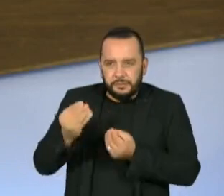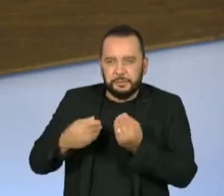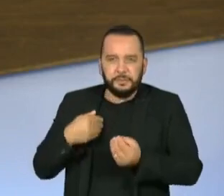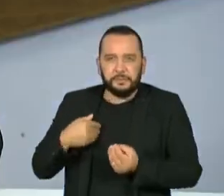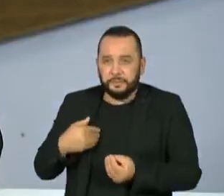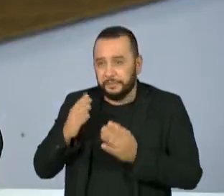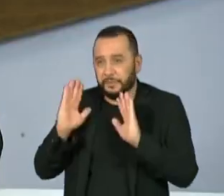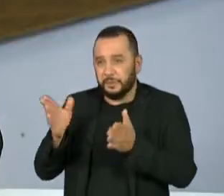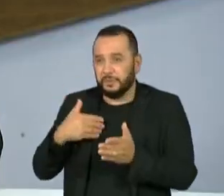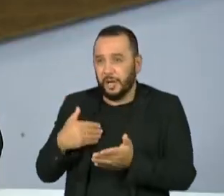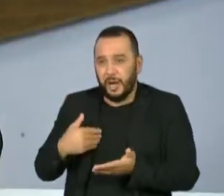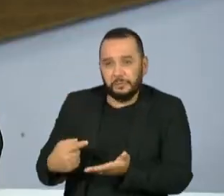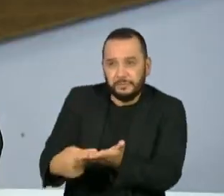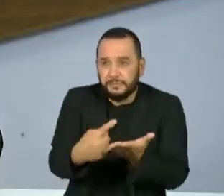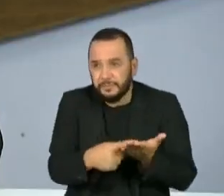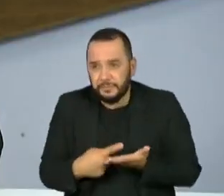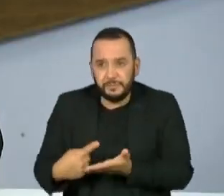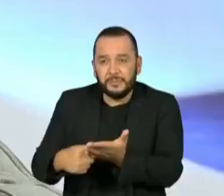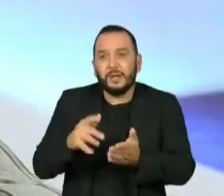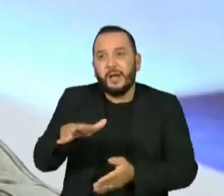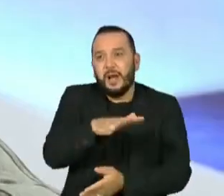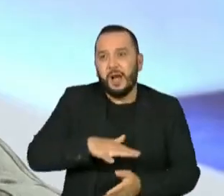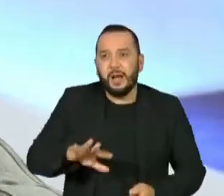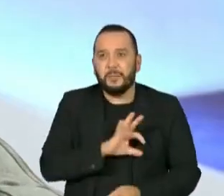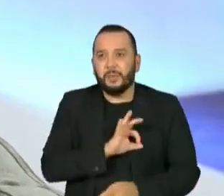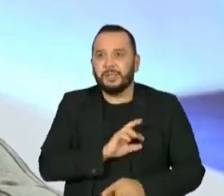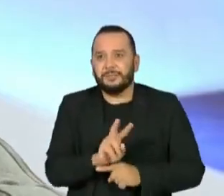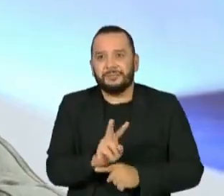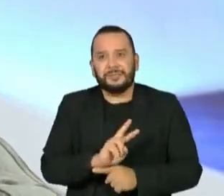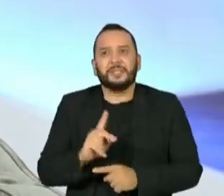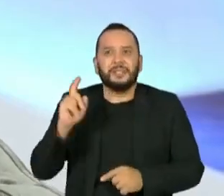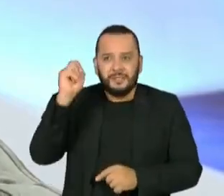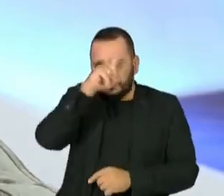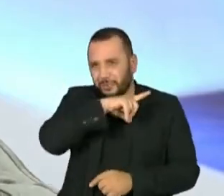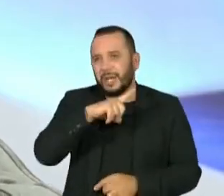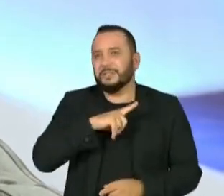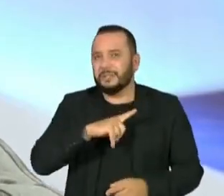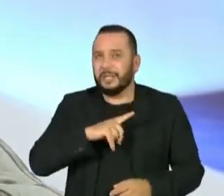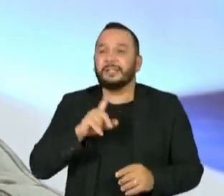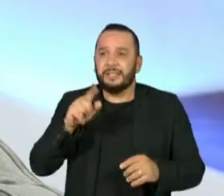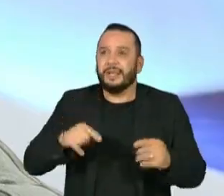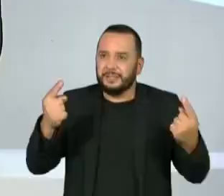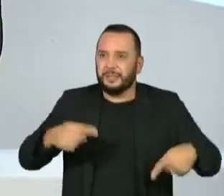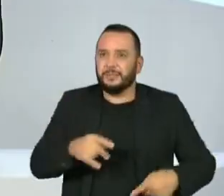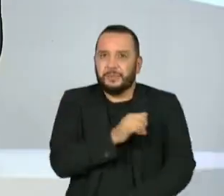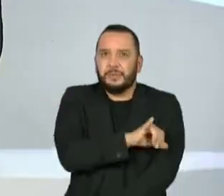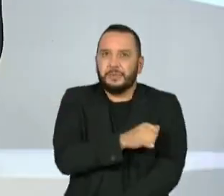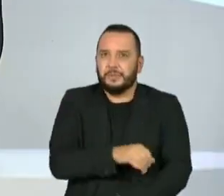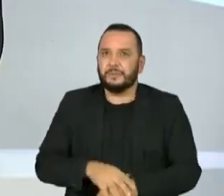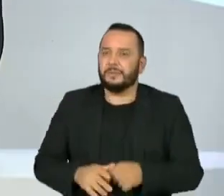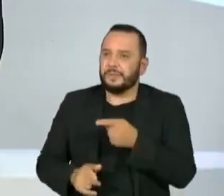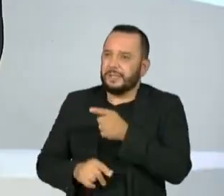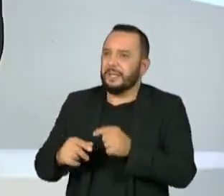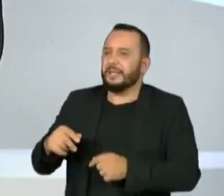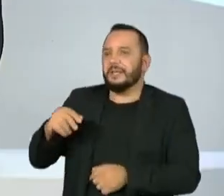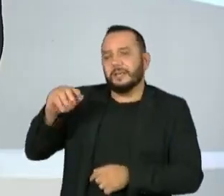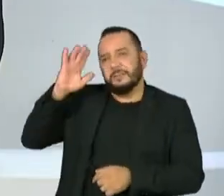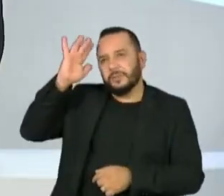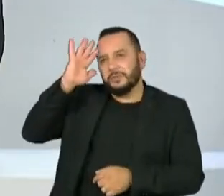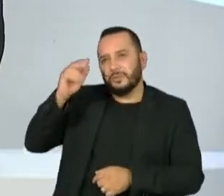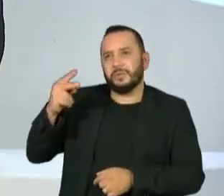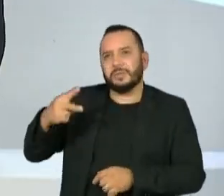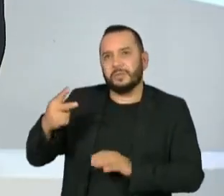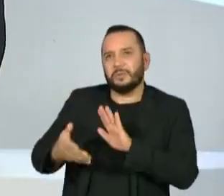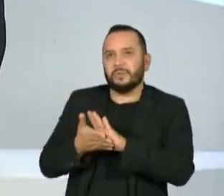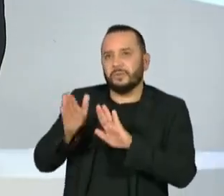de fazer a construção do sistema de segurança pública funcionando. Num tema que eu acho que é o maior desafio do Estado. O senhor já imaginou um segundo turno entre Freixo e